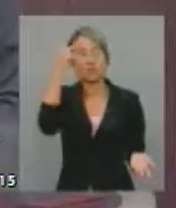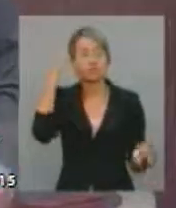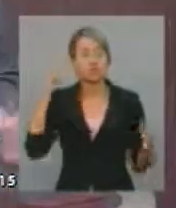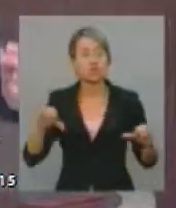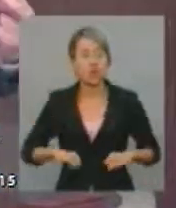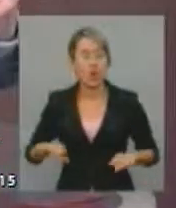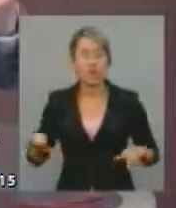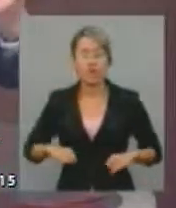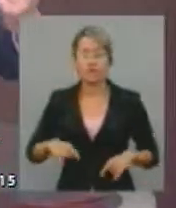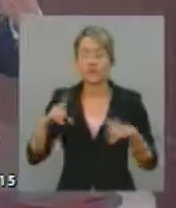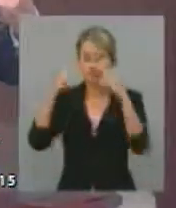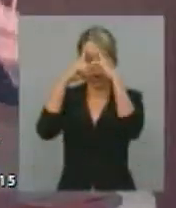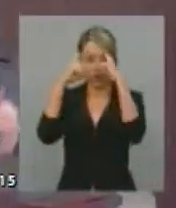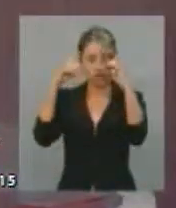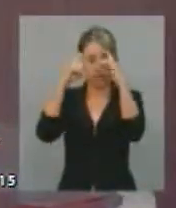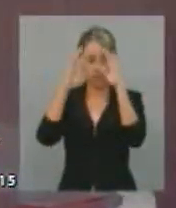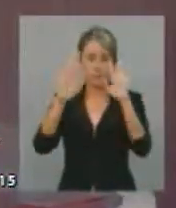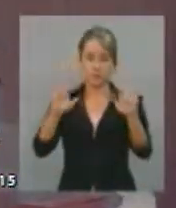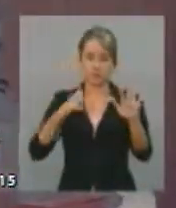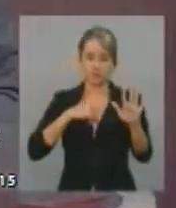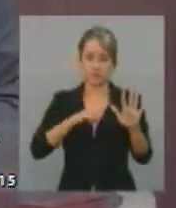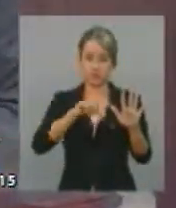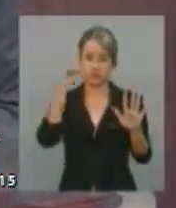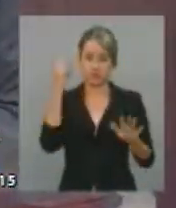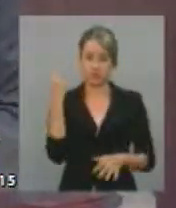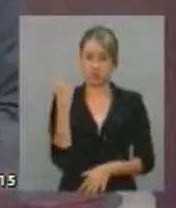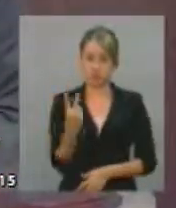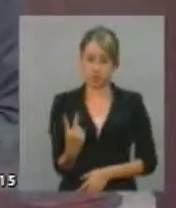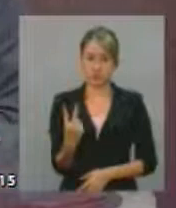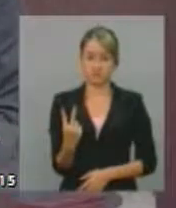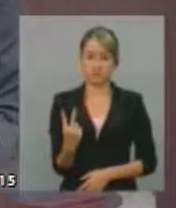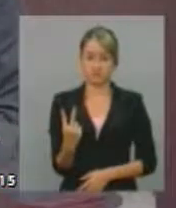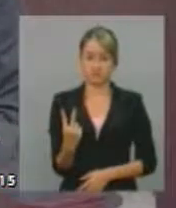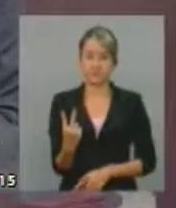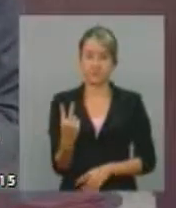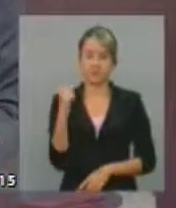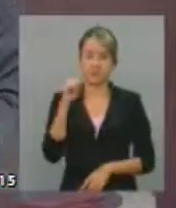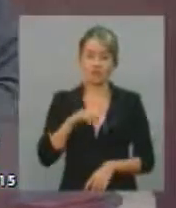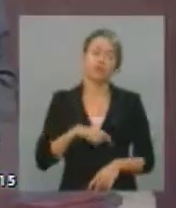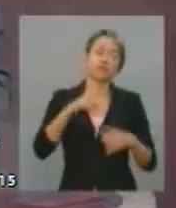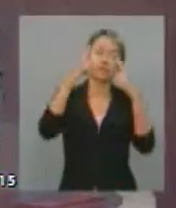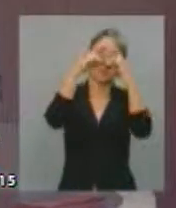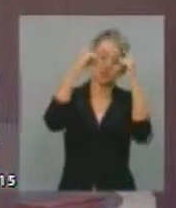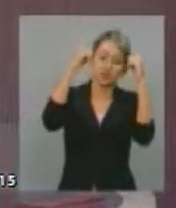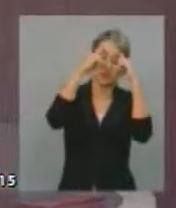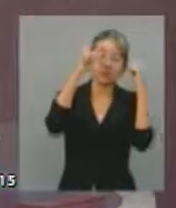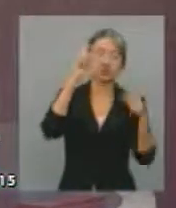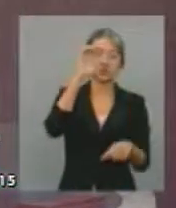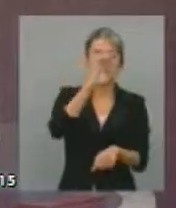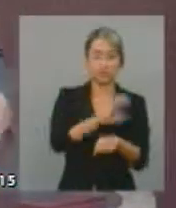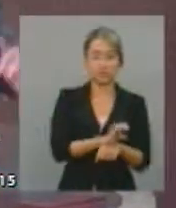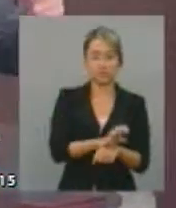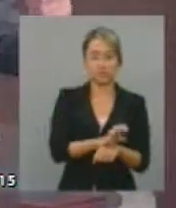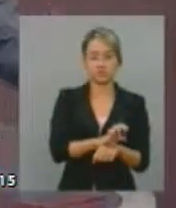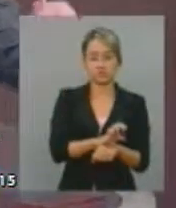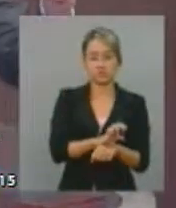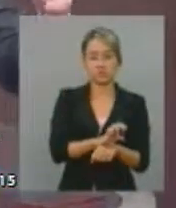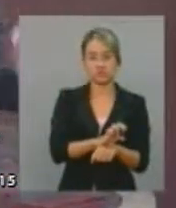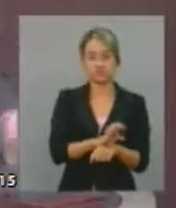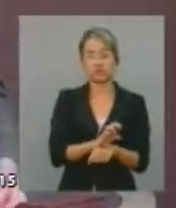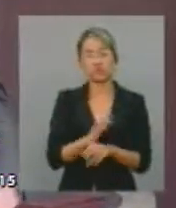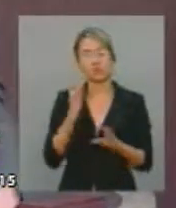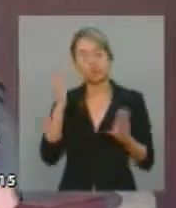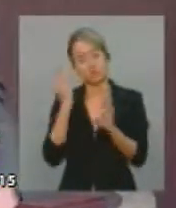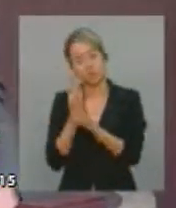violência. Eu escolhi aqui dois casos. No caso, envolvendo a violência de Estado, por um lado, por seus